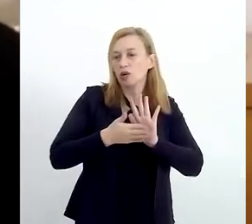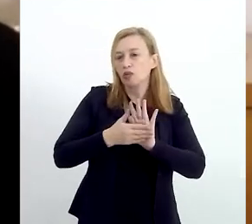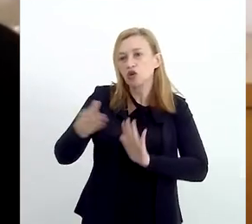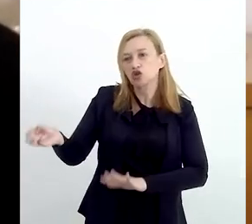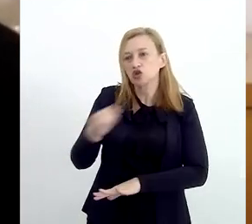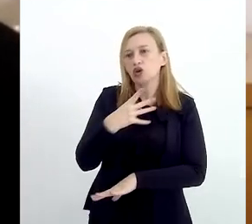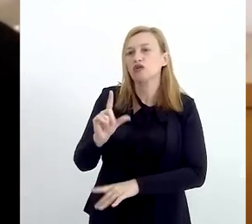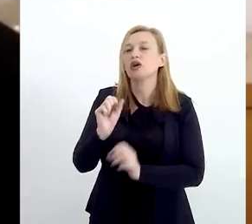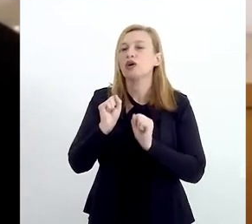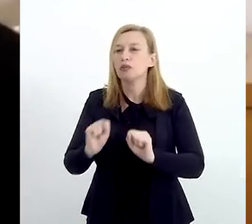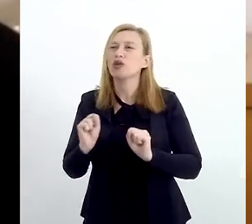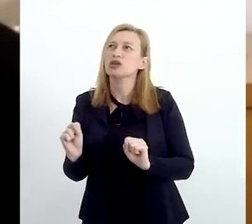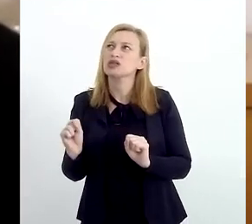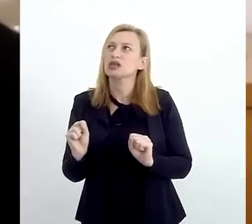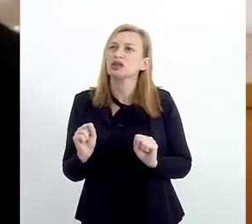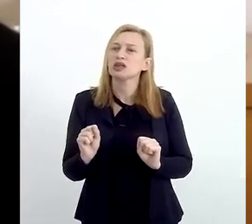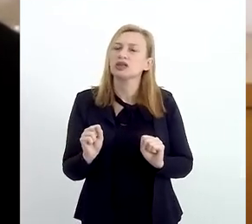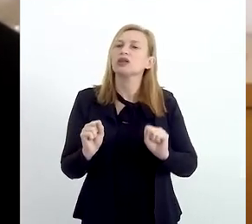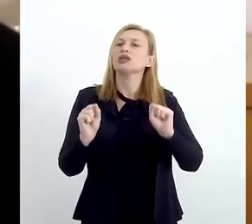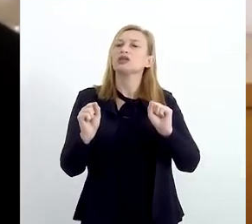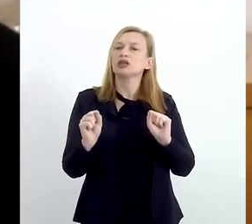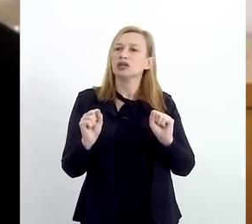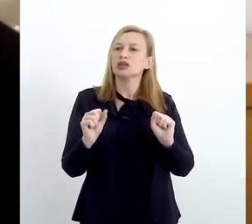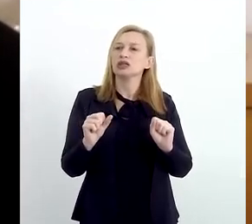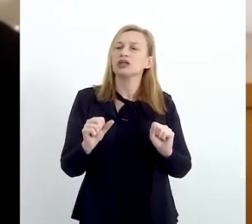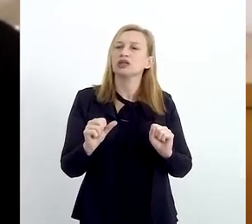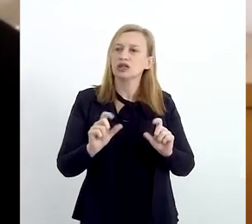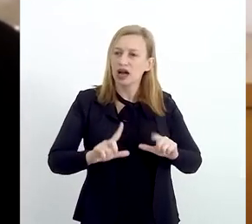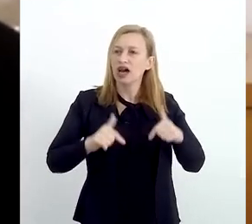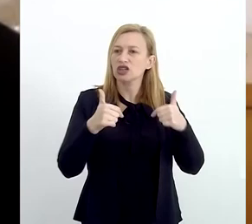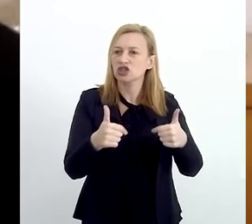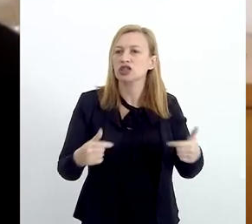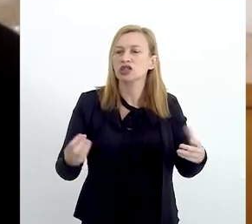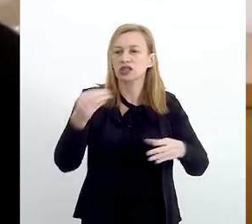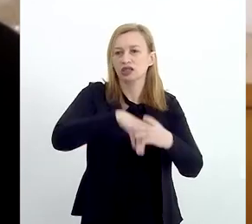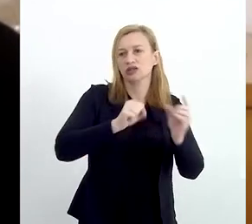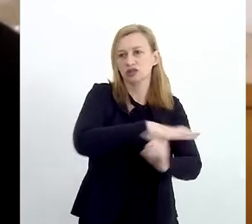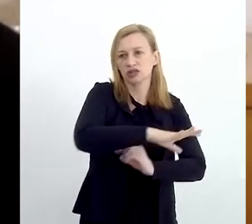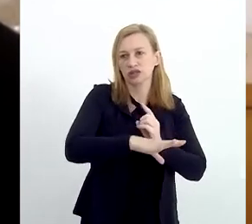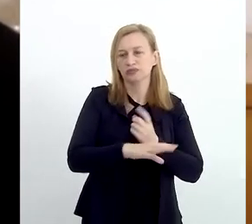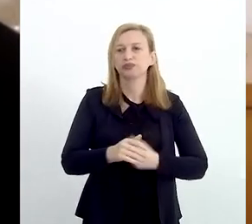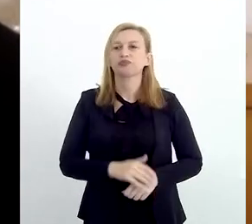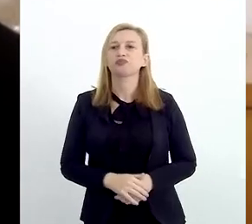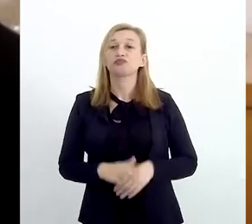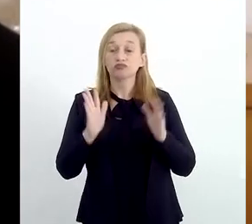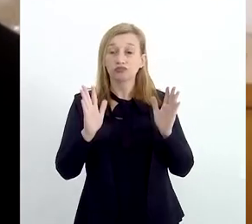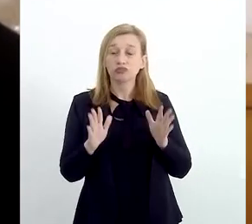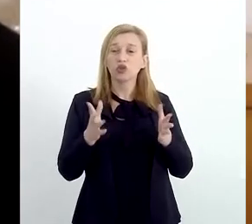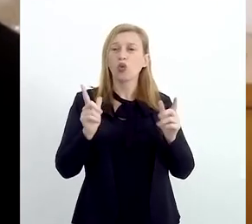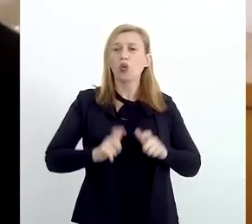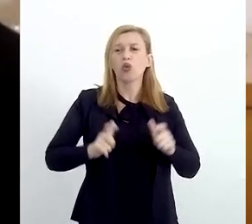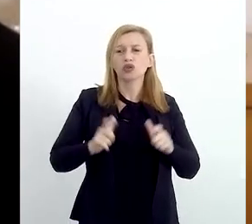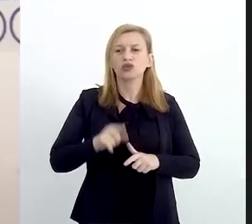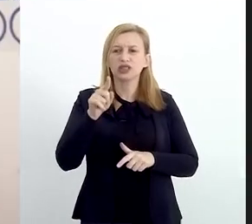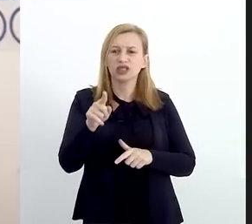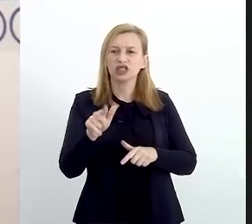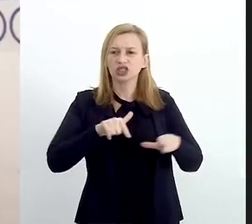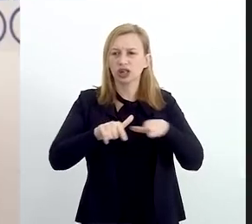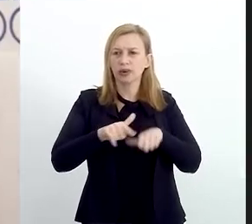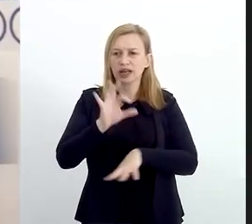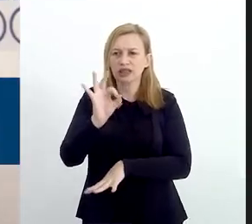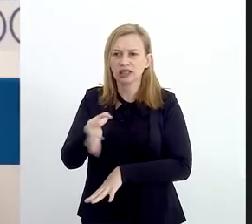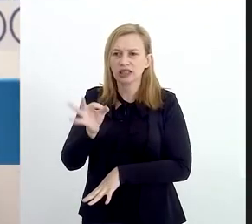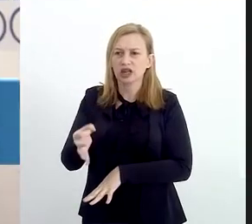propostas inovadoras possam ser propostas e efetivadas para a sociedade. Hoje, vocês